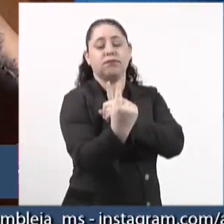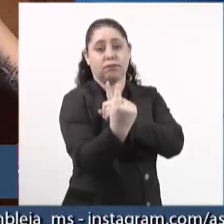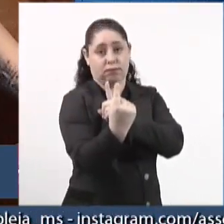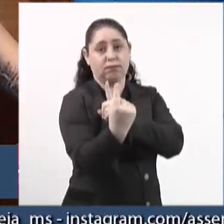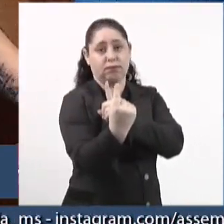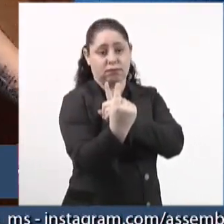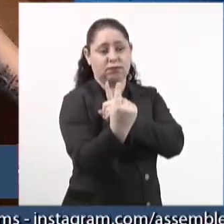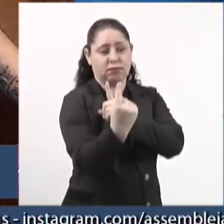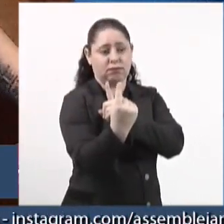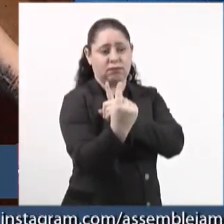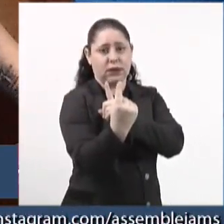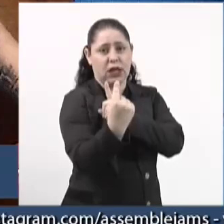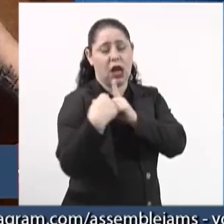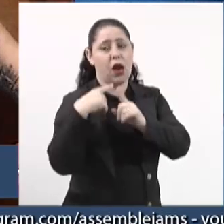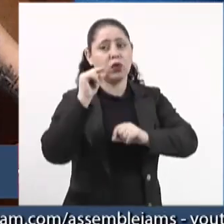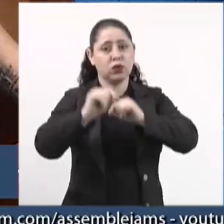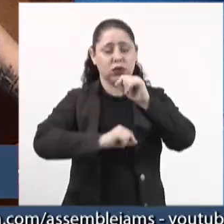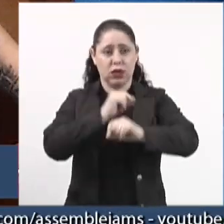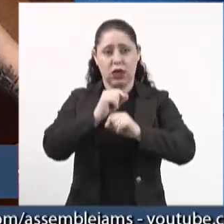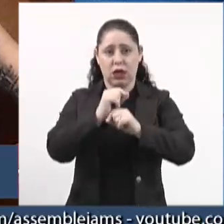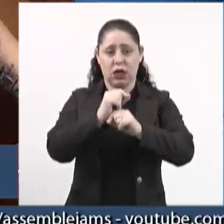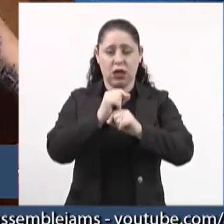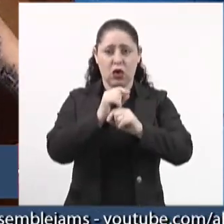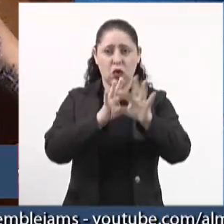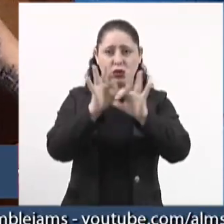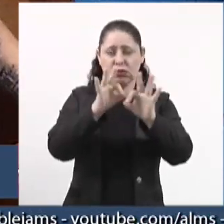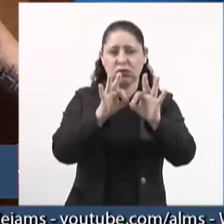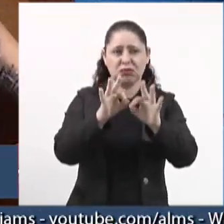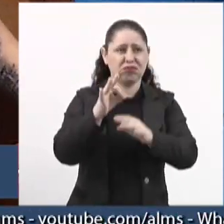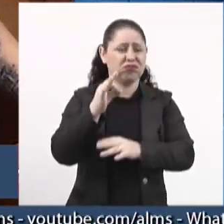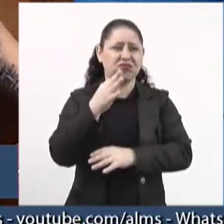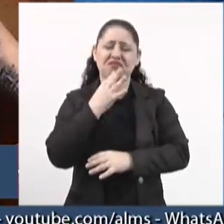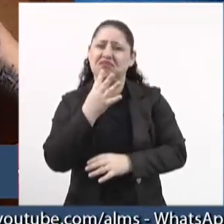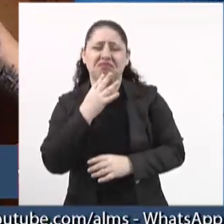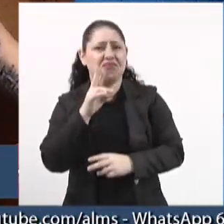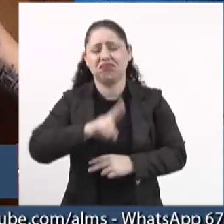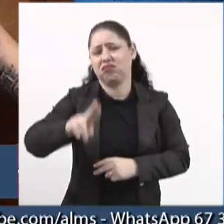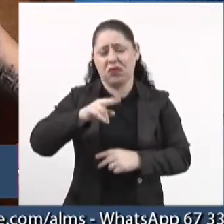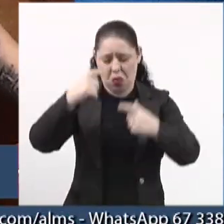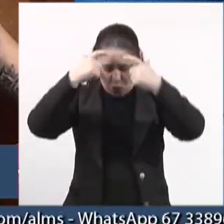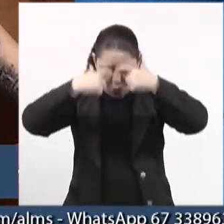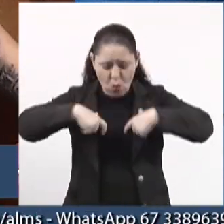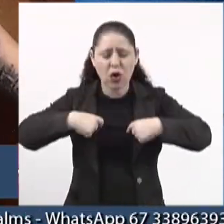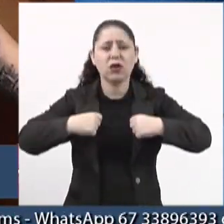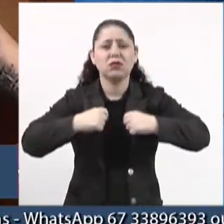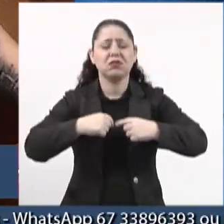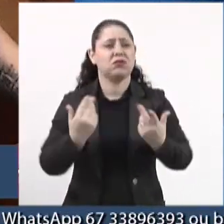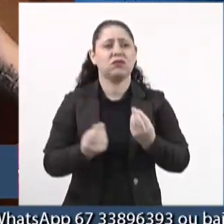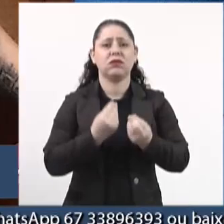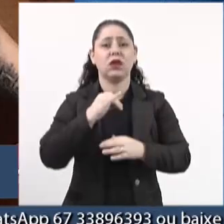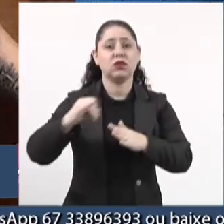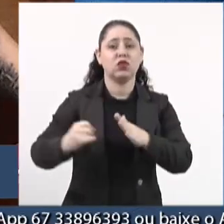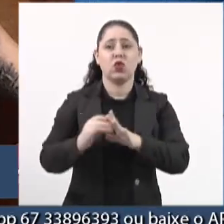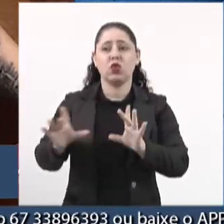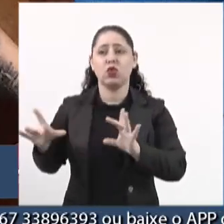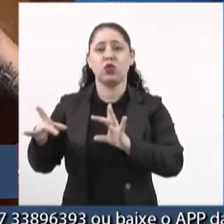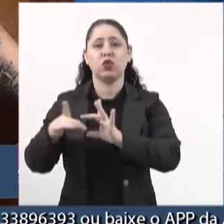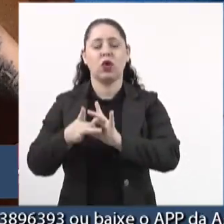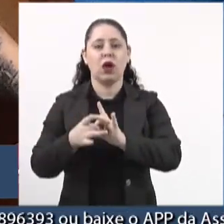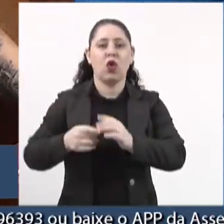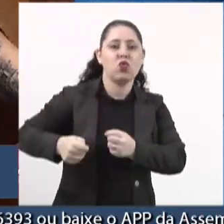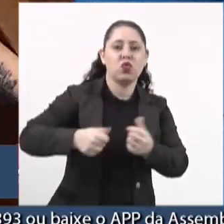EPIs improvisados, porque não sabíamos o que usar. As entidades se juntaram,